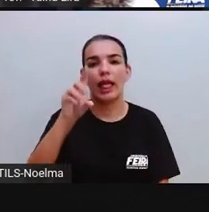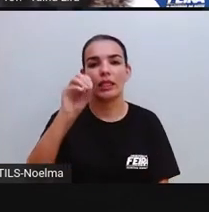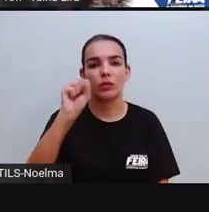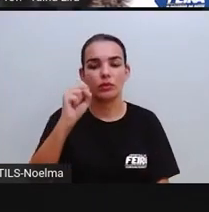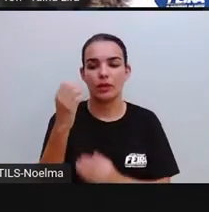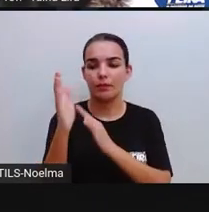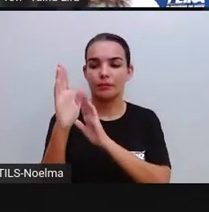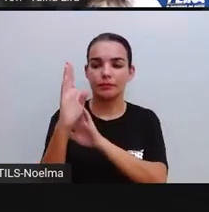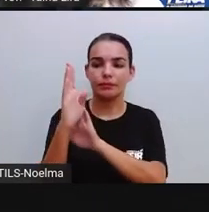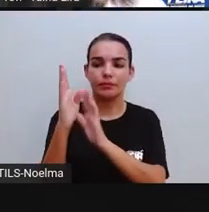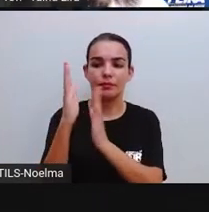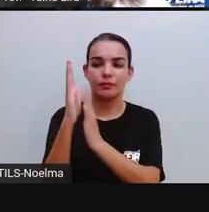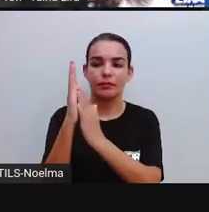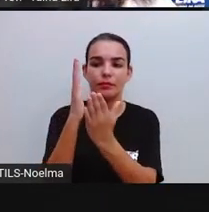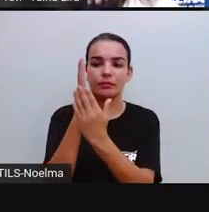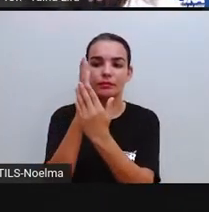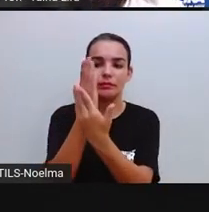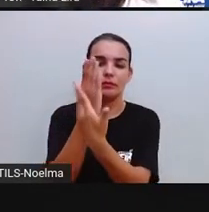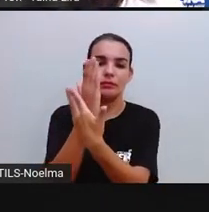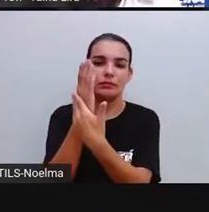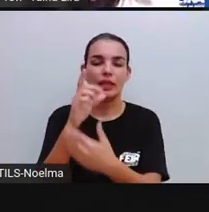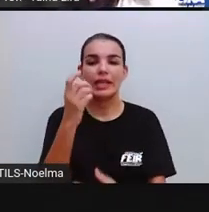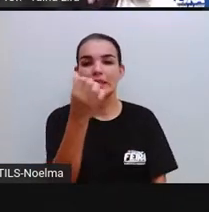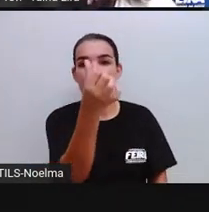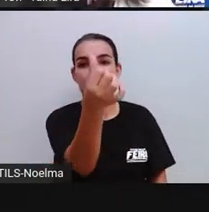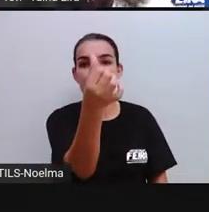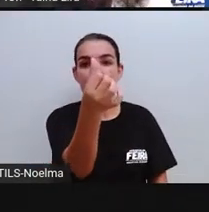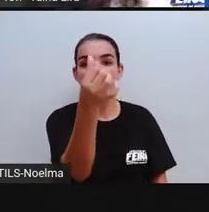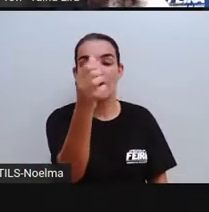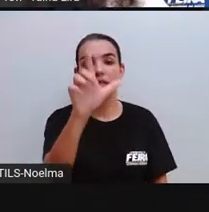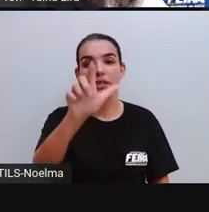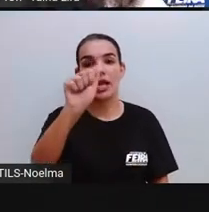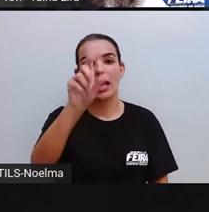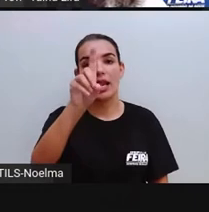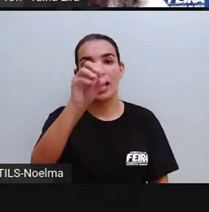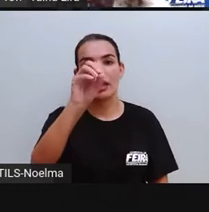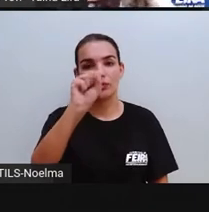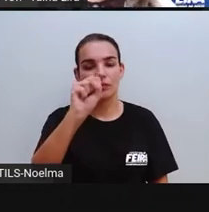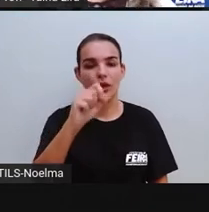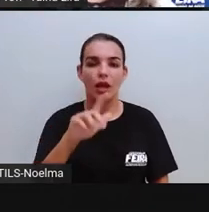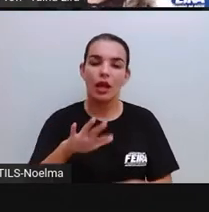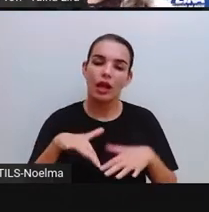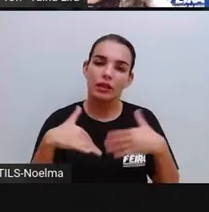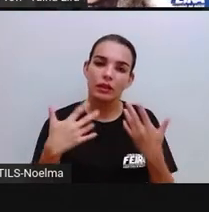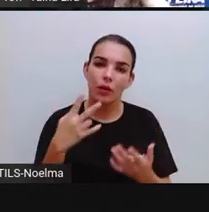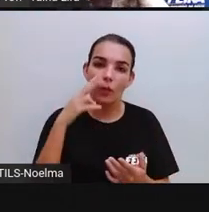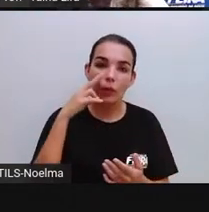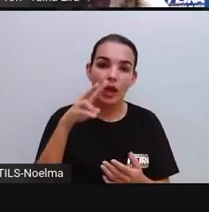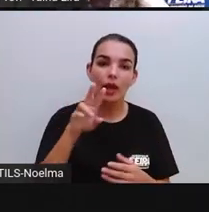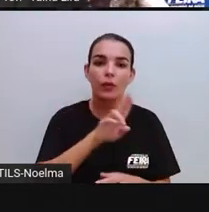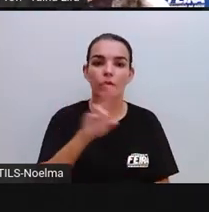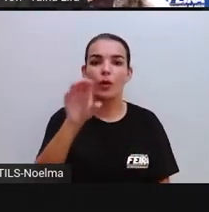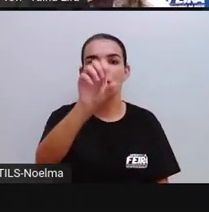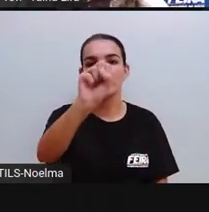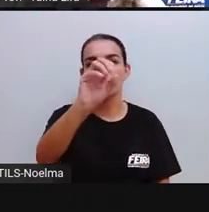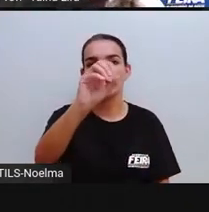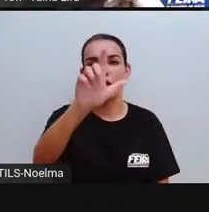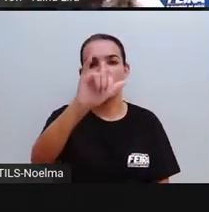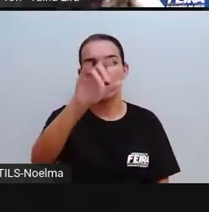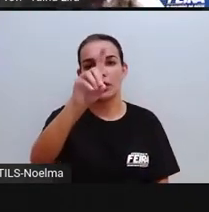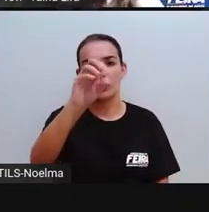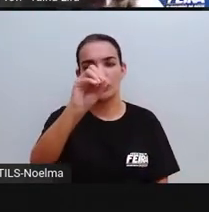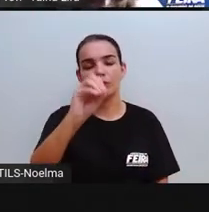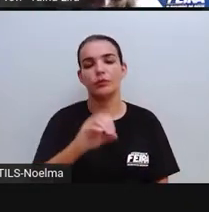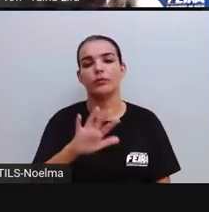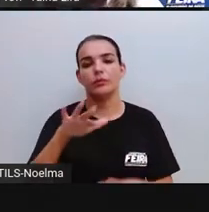tá? Ele tem seis lados. Como ele não tem um lado só, ele não é chamado de figura, ele é chamado de sólido.